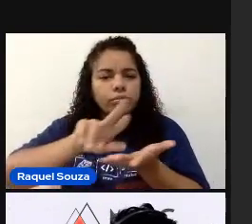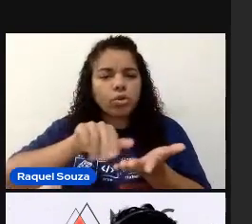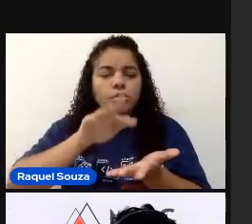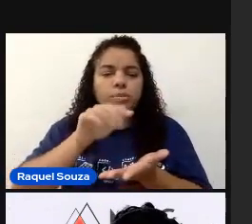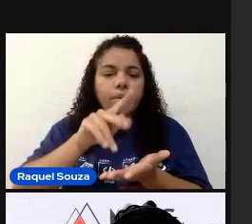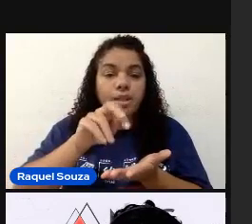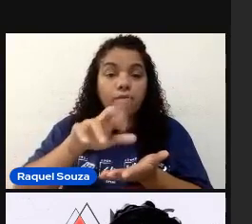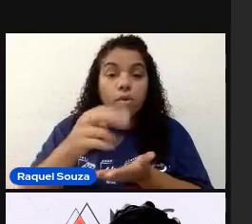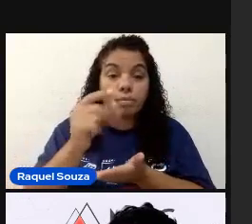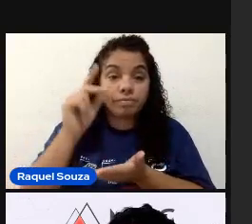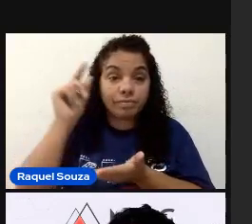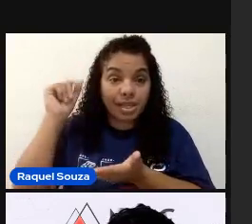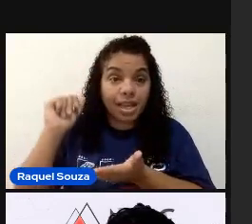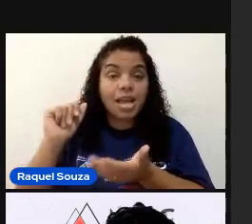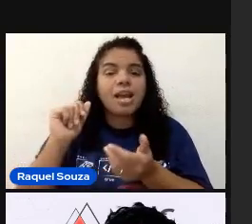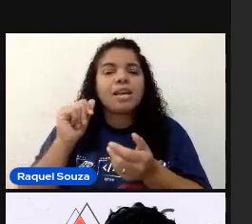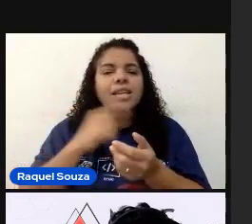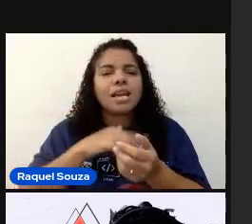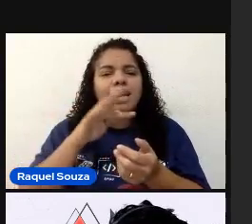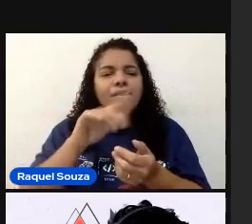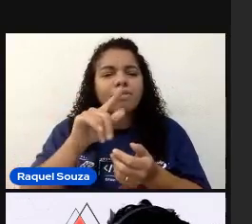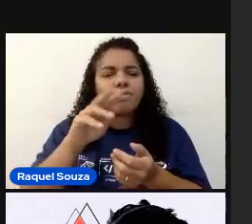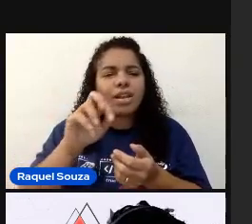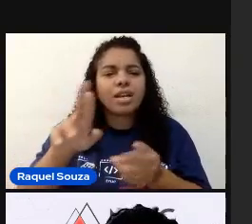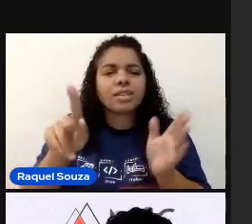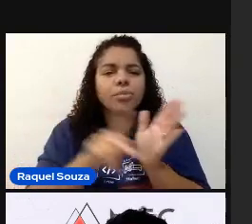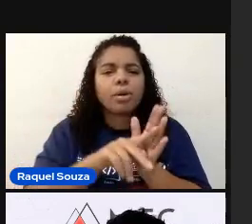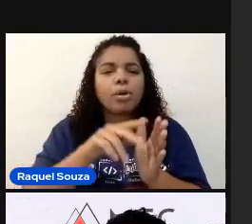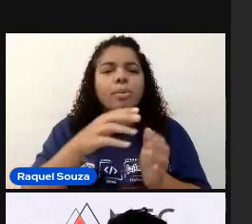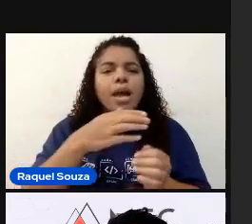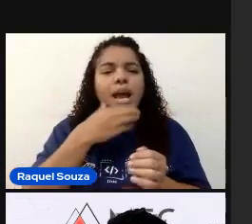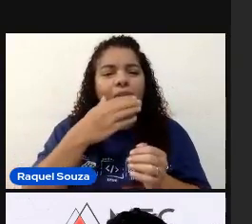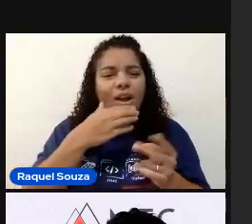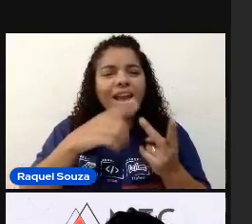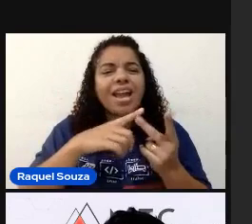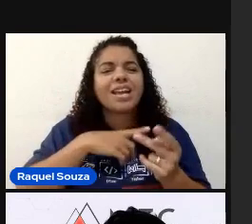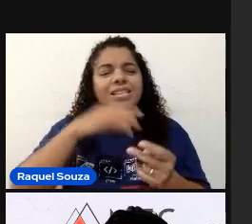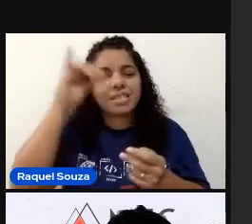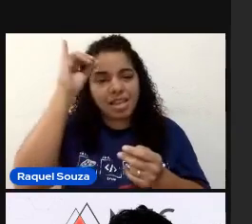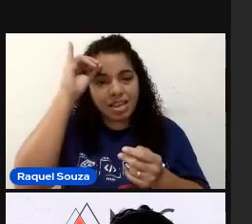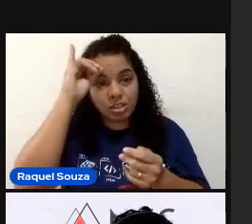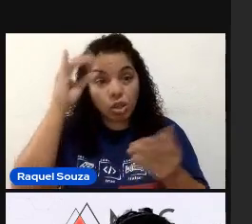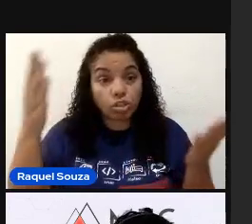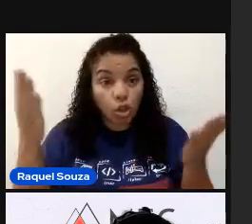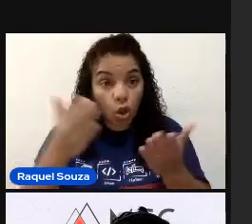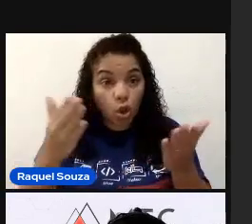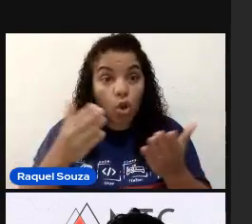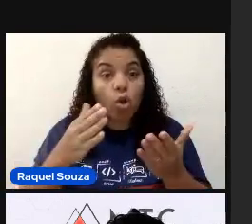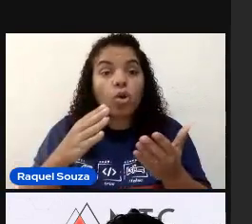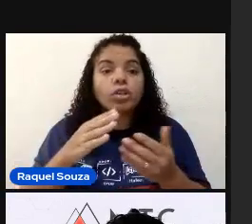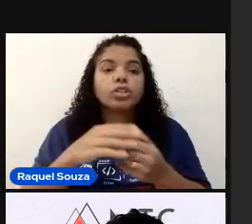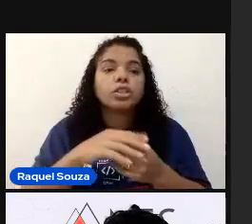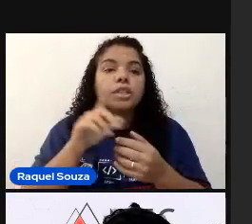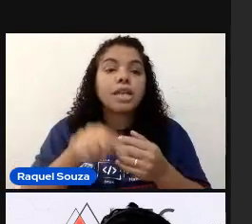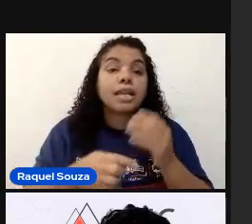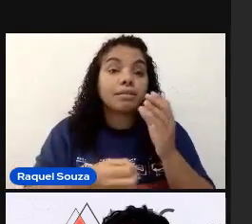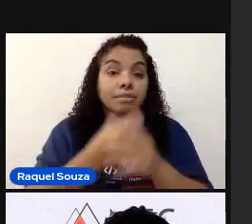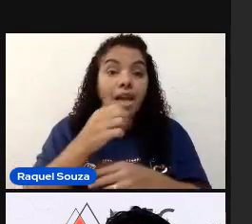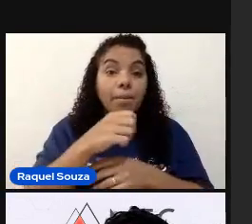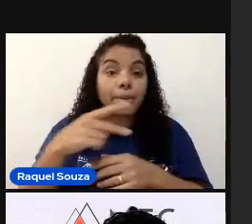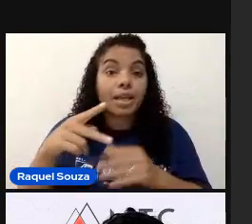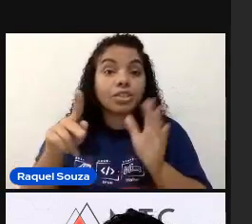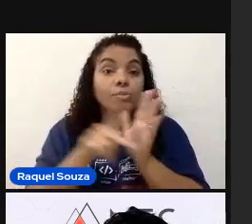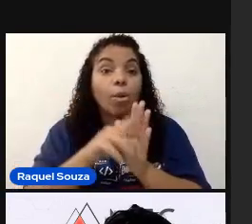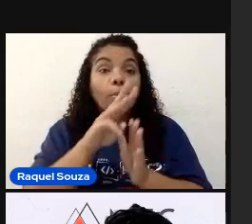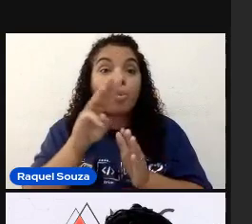antigamente, até alguns anos atrás, o Flutter era para iOS e Android. E hoje em dia o Flutter cria aplicativo até para